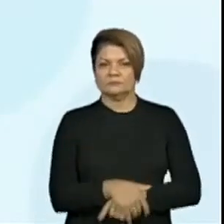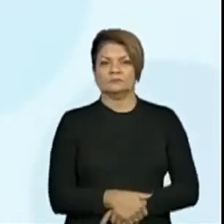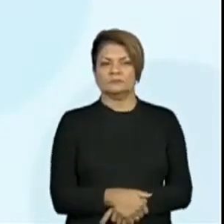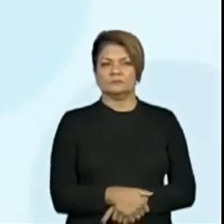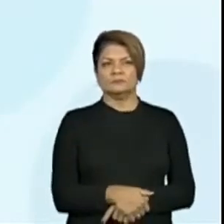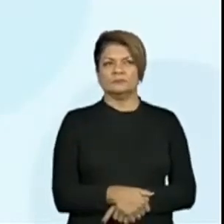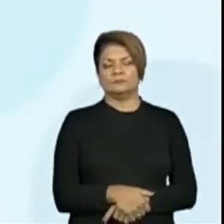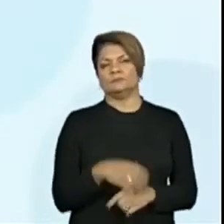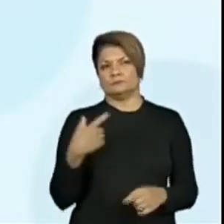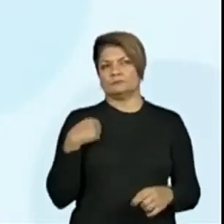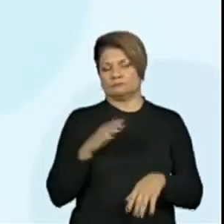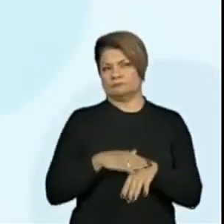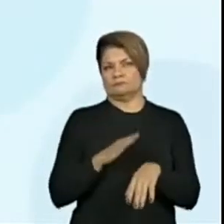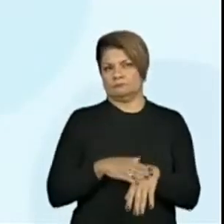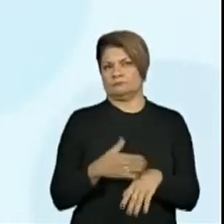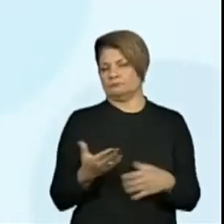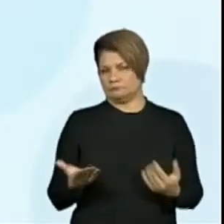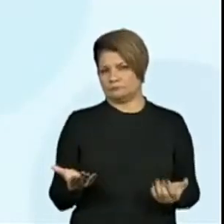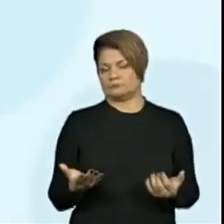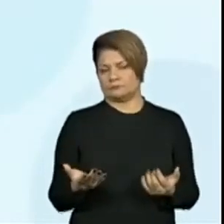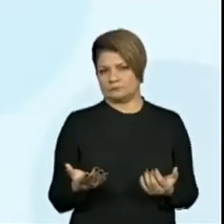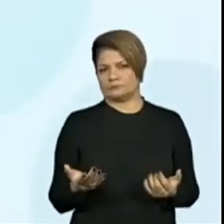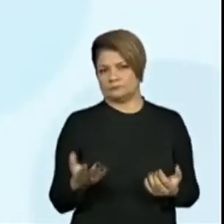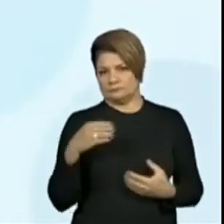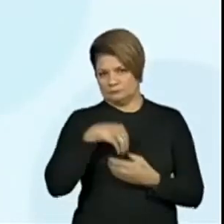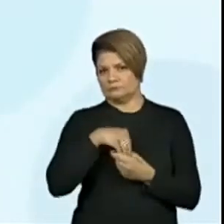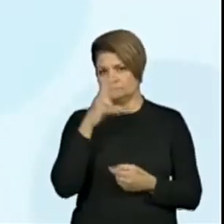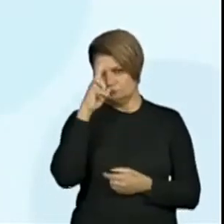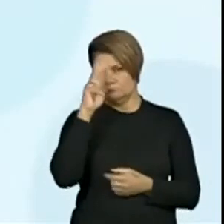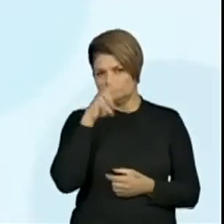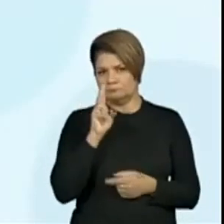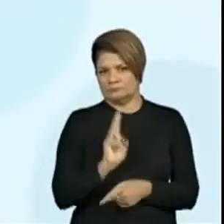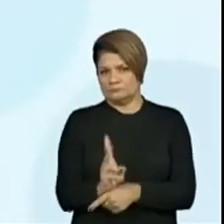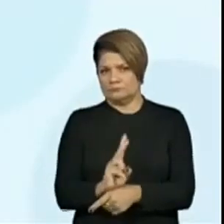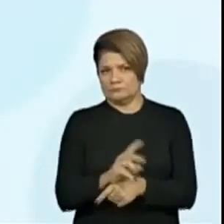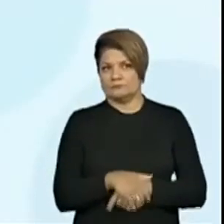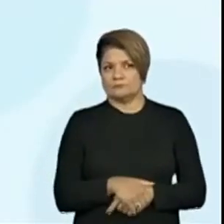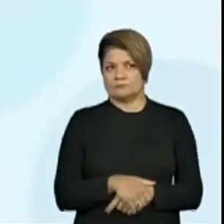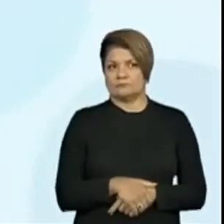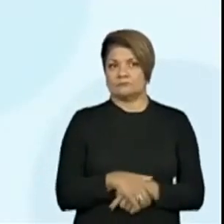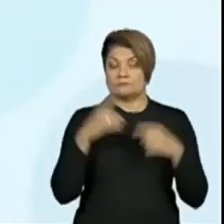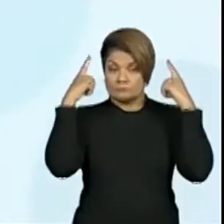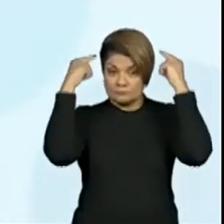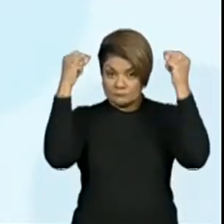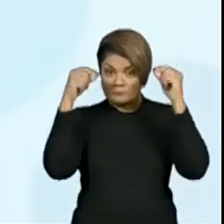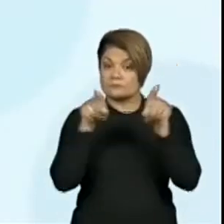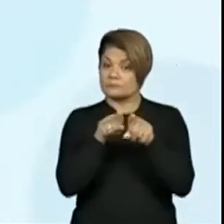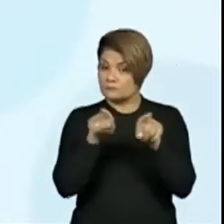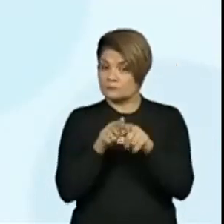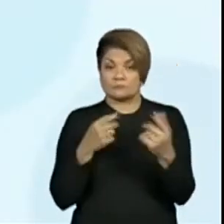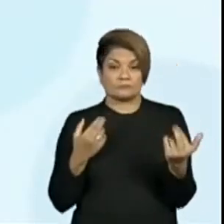A ação dele é guardião. O mesmo, os doentes, que é proteger.